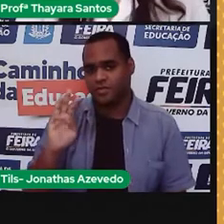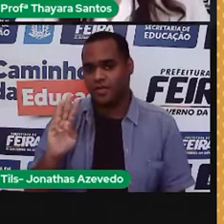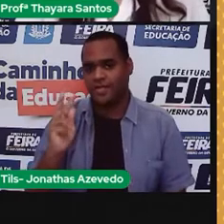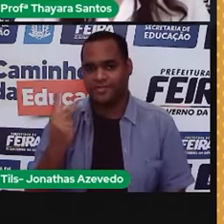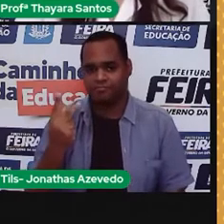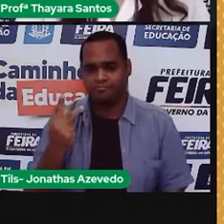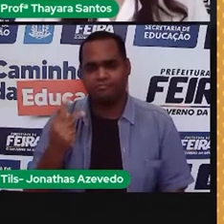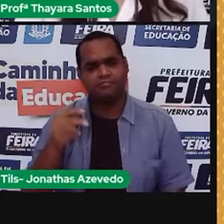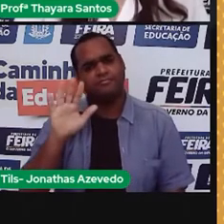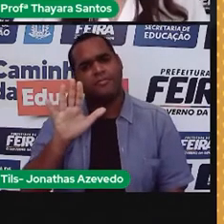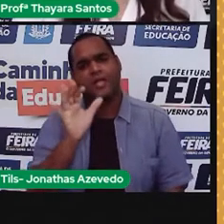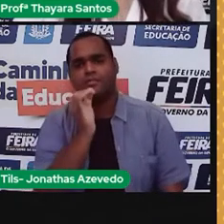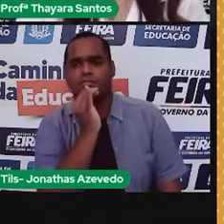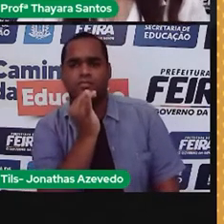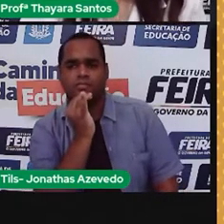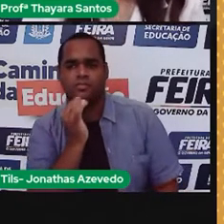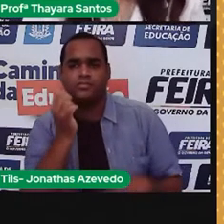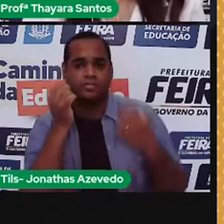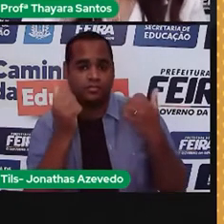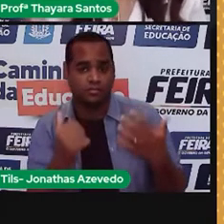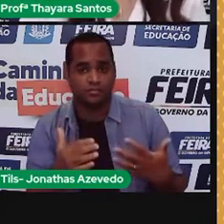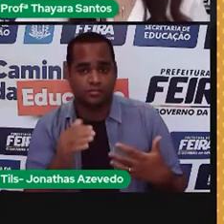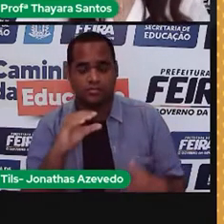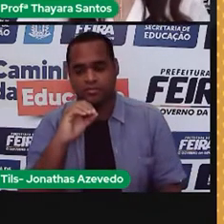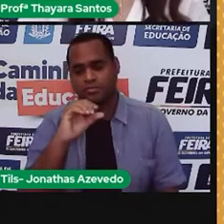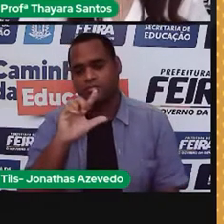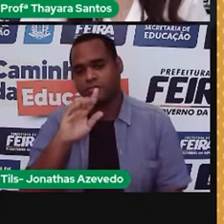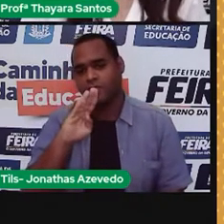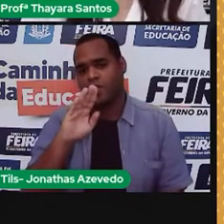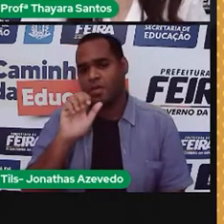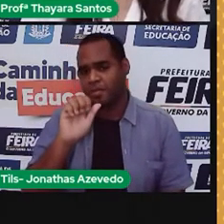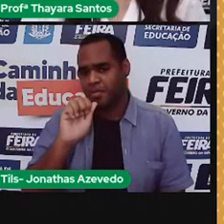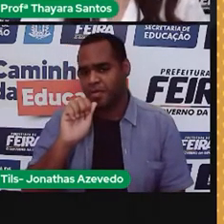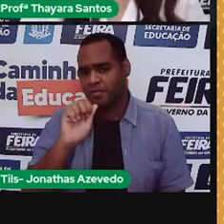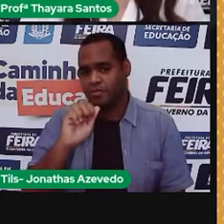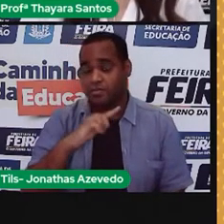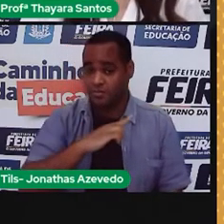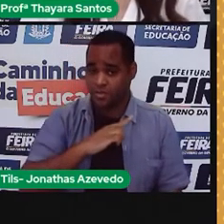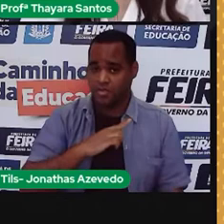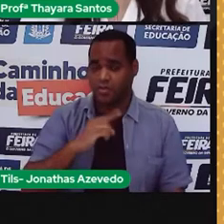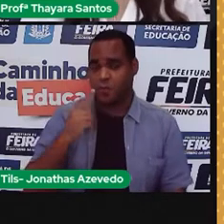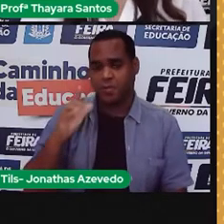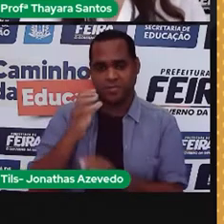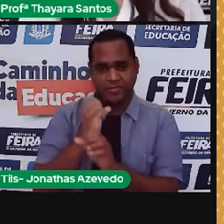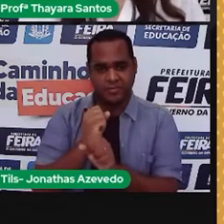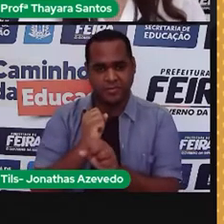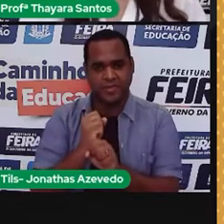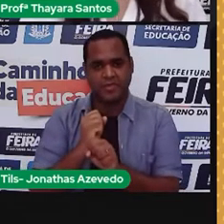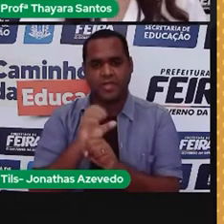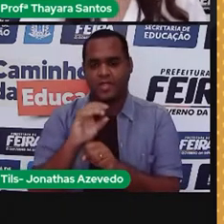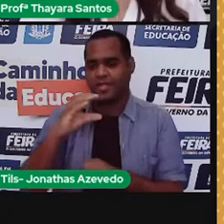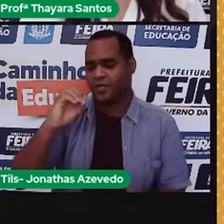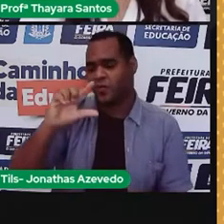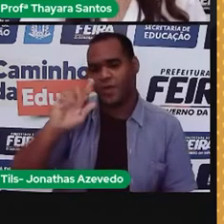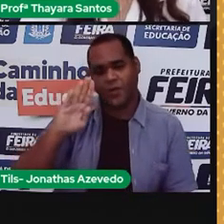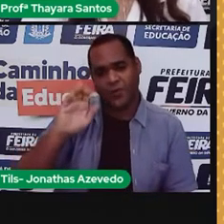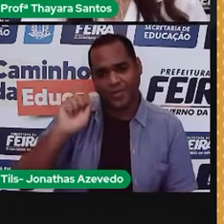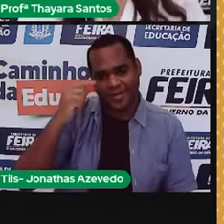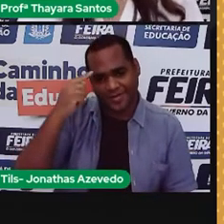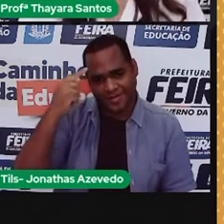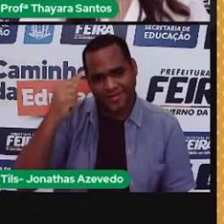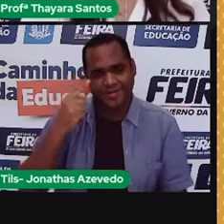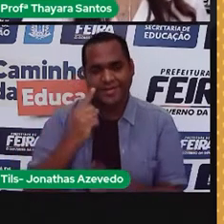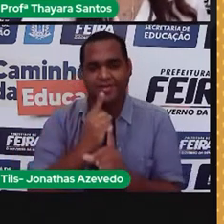Mas, a Coelba, ela não utiliza essa unidade de medida de watts por hora. Ela utiliza o